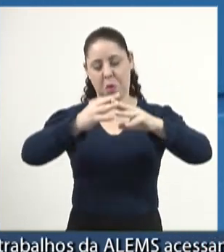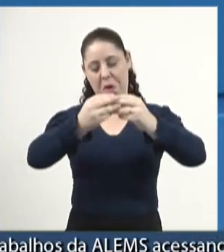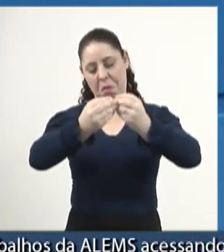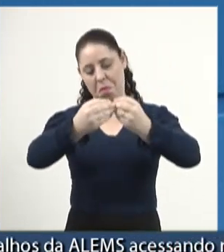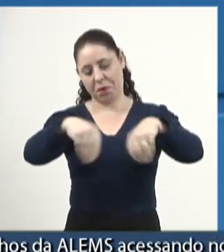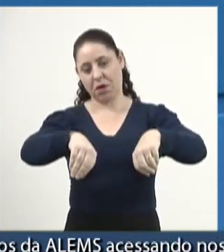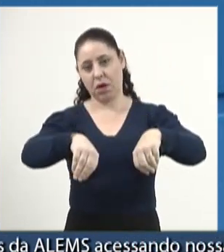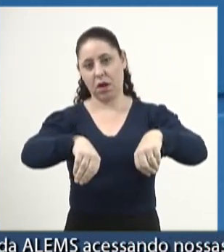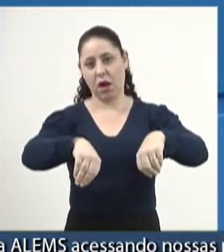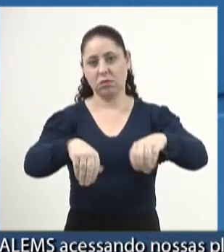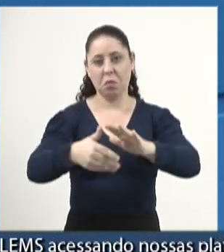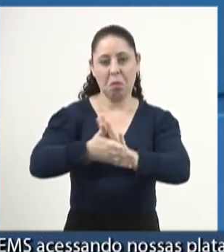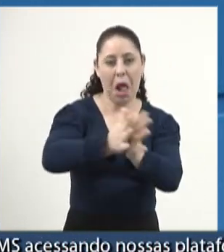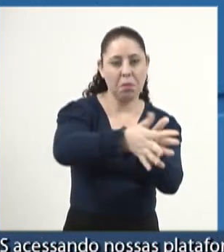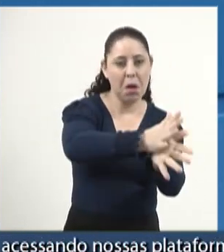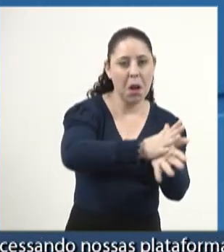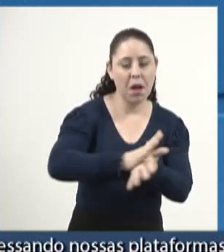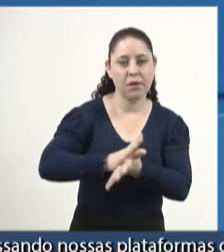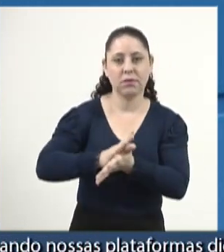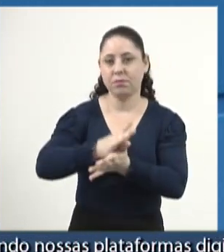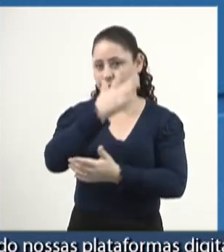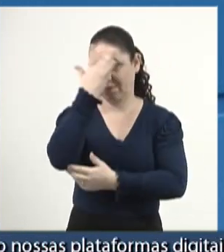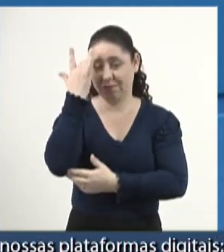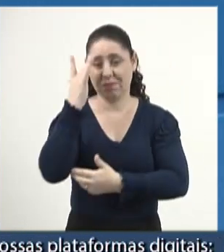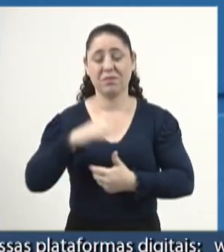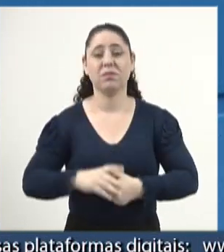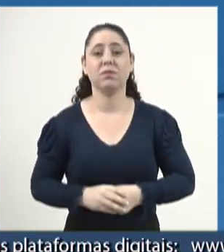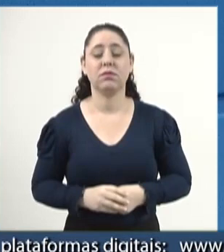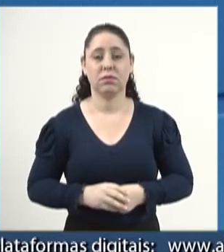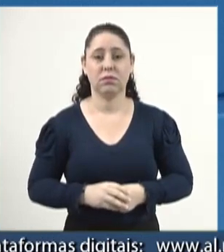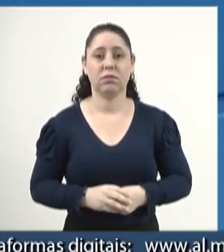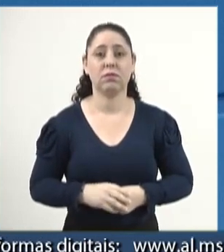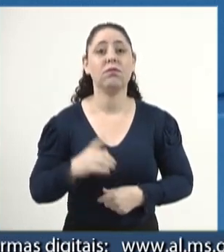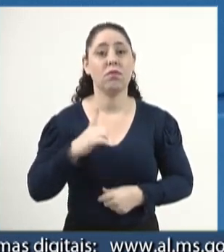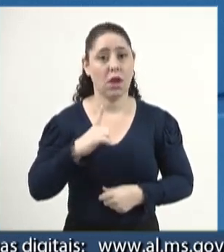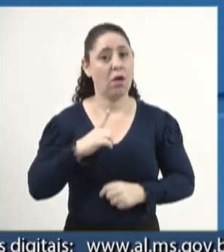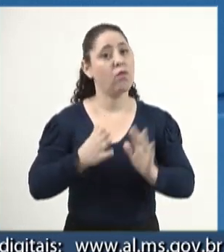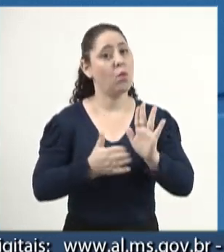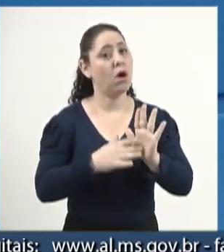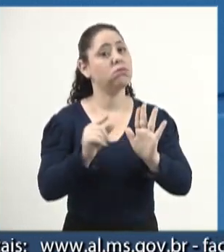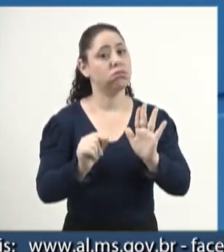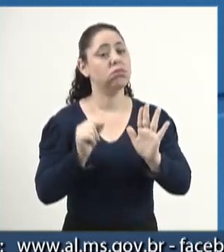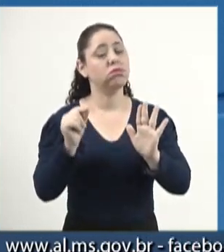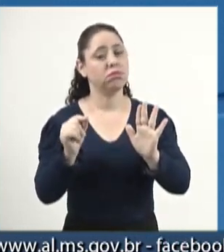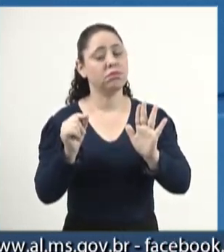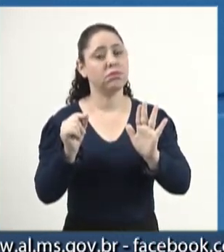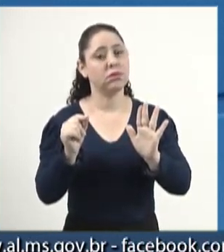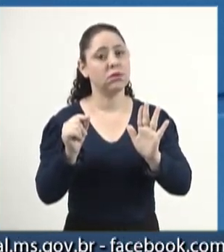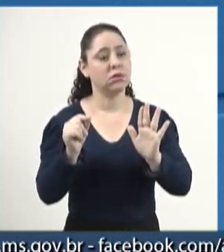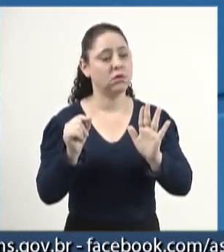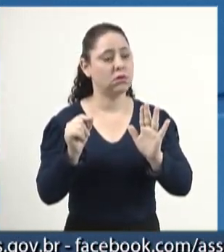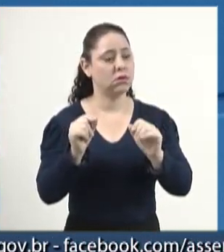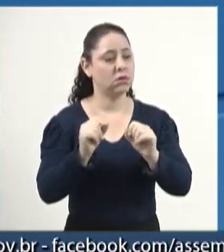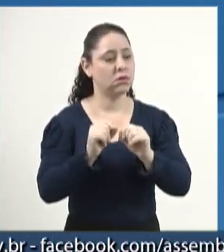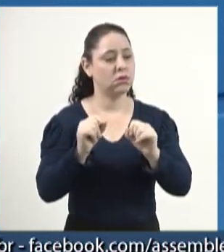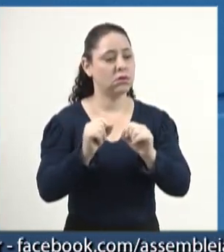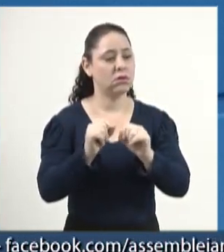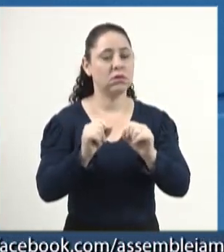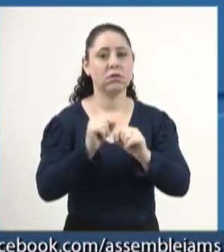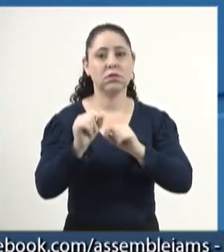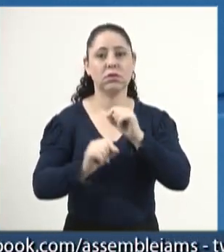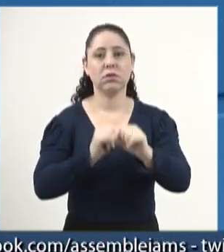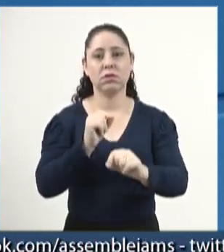vitimou milhares de pessoas, tomou uma iniciativa e um gesto, portanto,